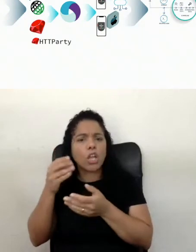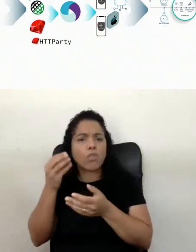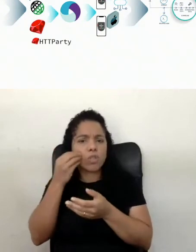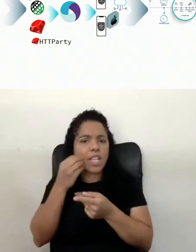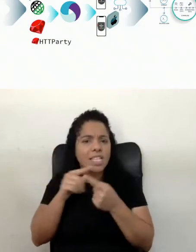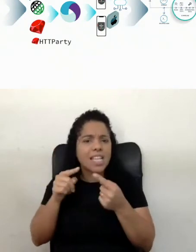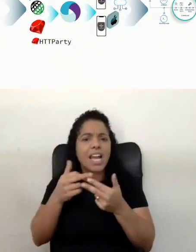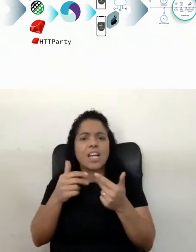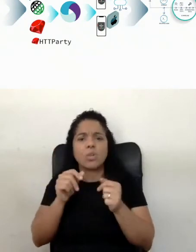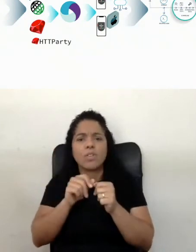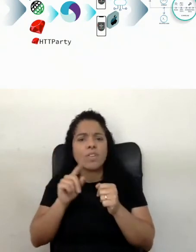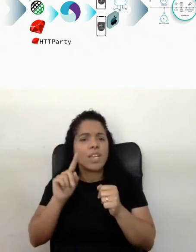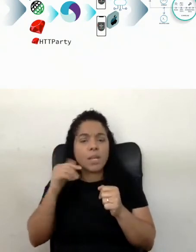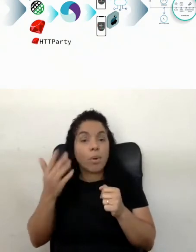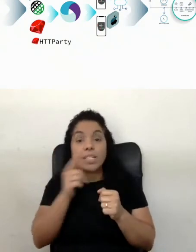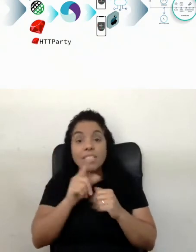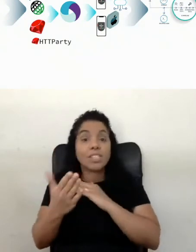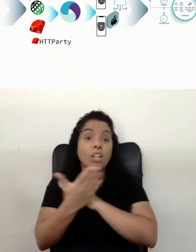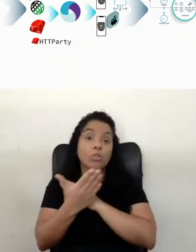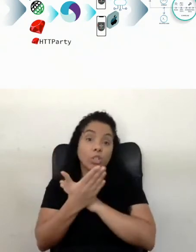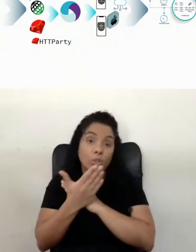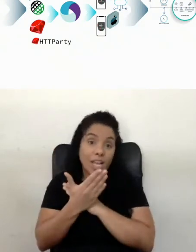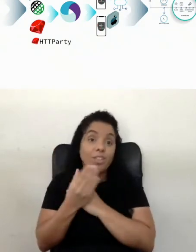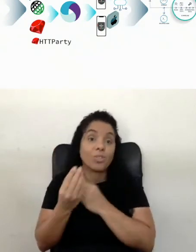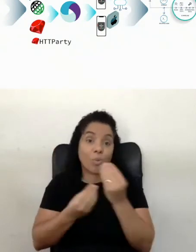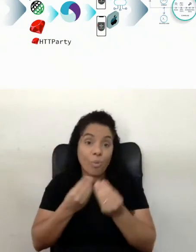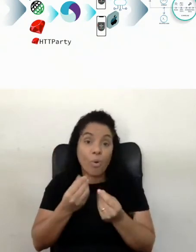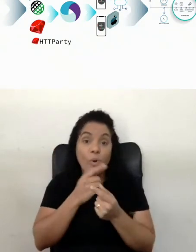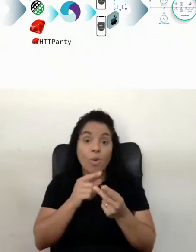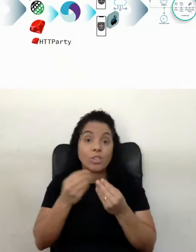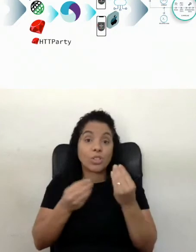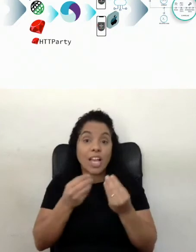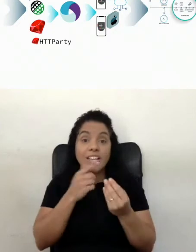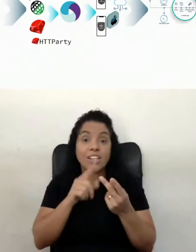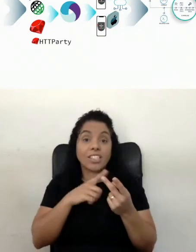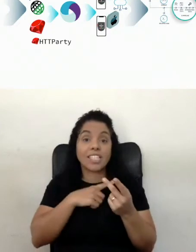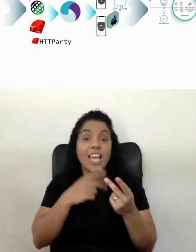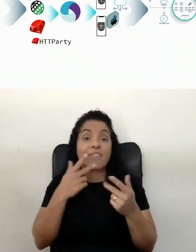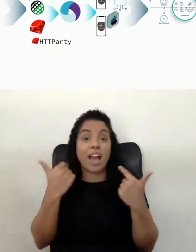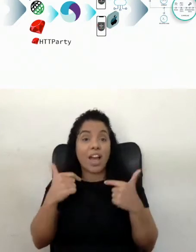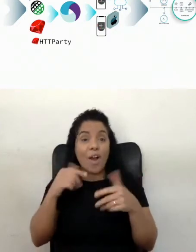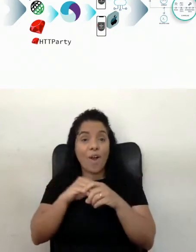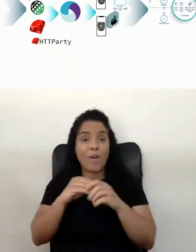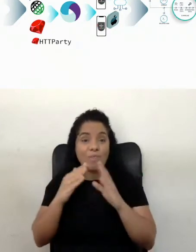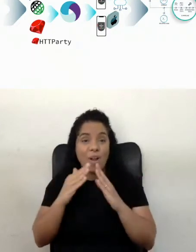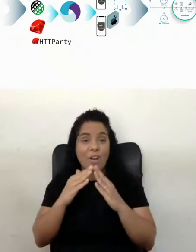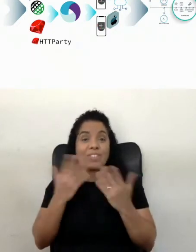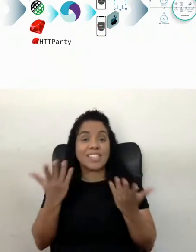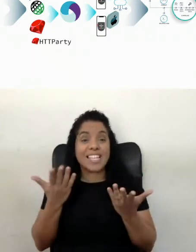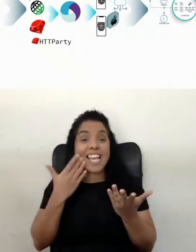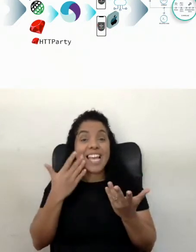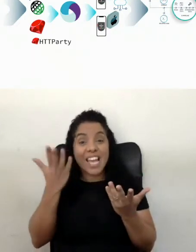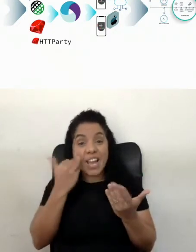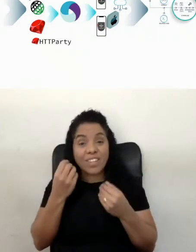na ponta, isso está nos ajudando muito numa pegada do office, né, eu nem falo mais home office porque eu aprendi nessa questão do